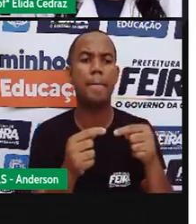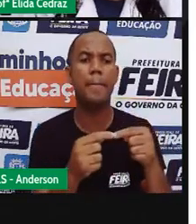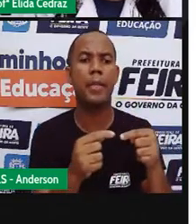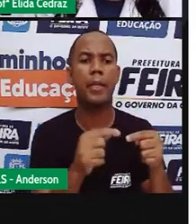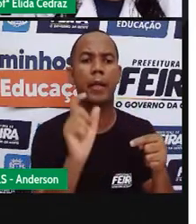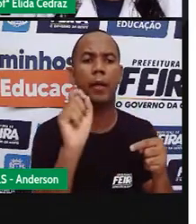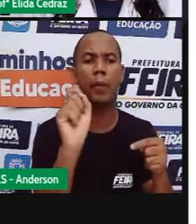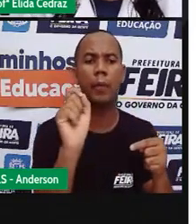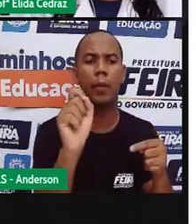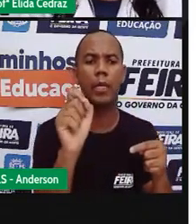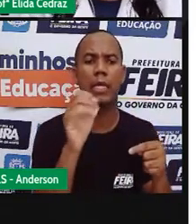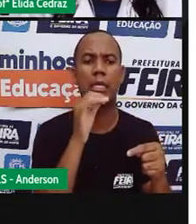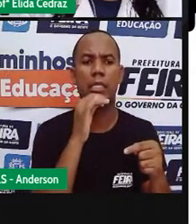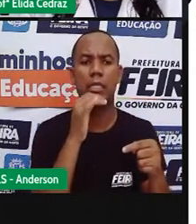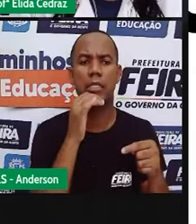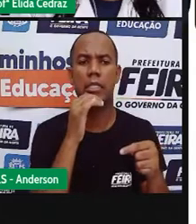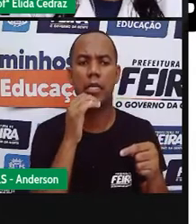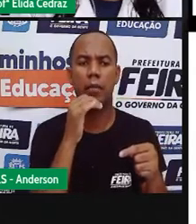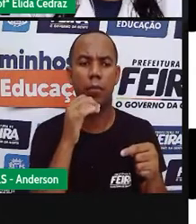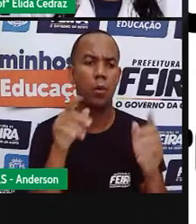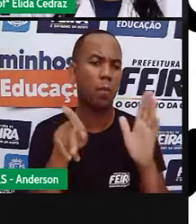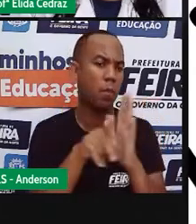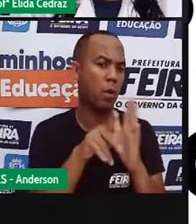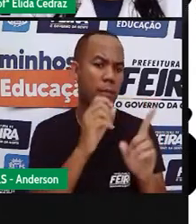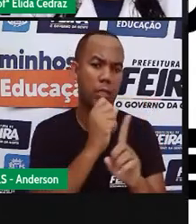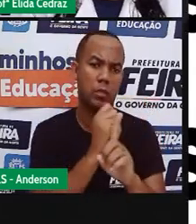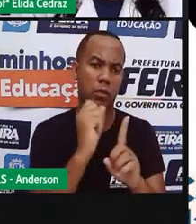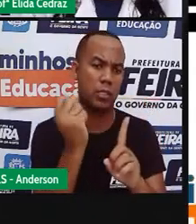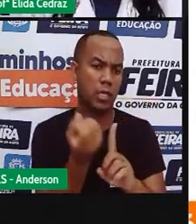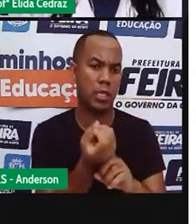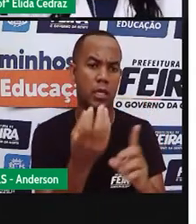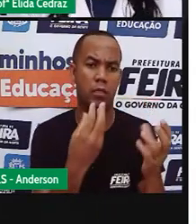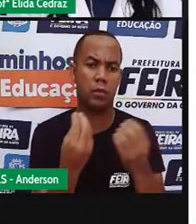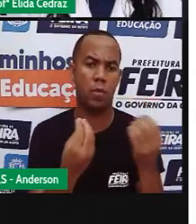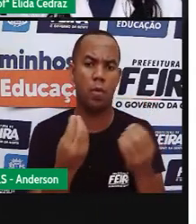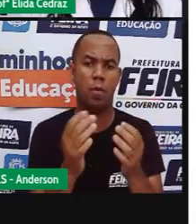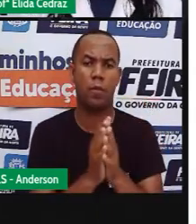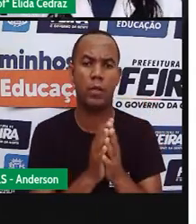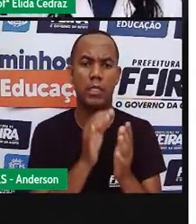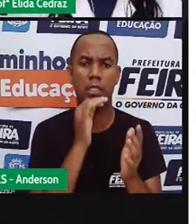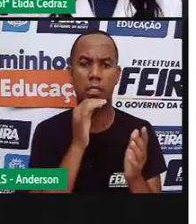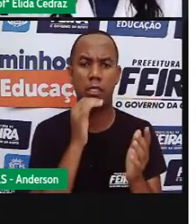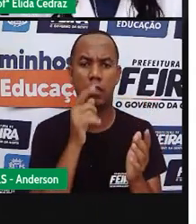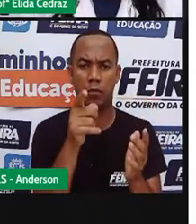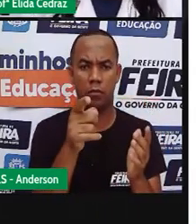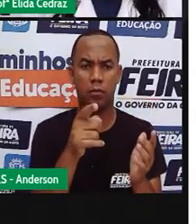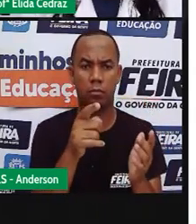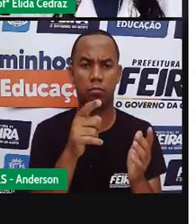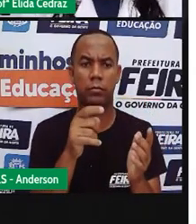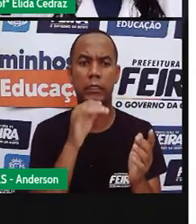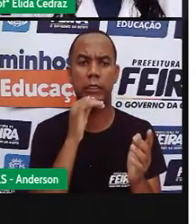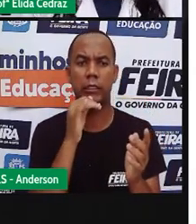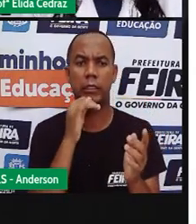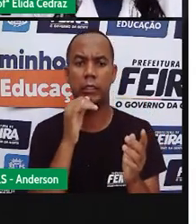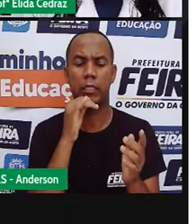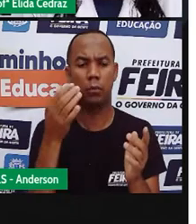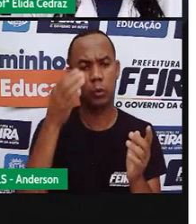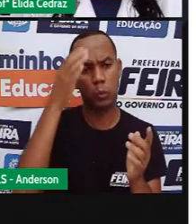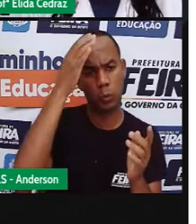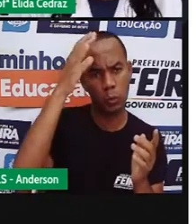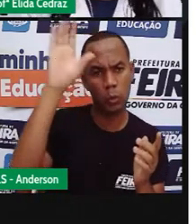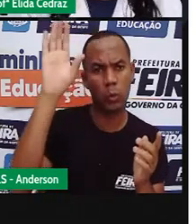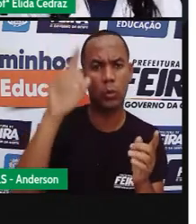destinado a algo na sociedade. Para serviços públicos, para cultura,